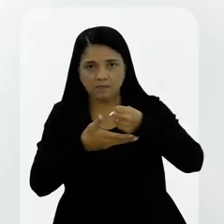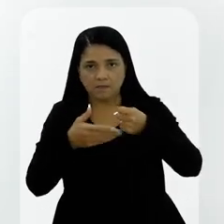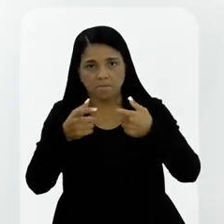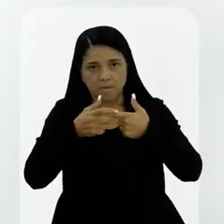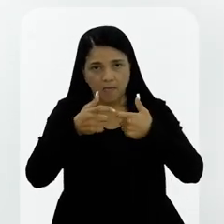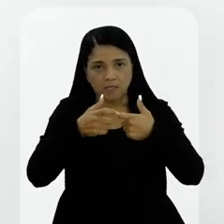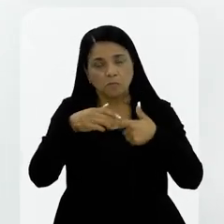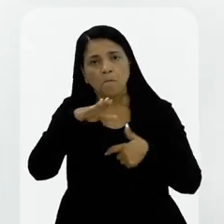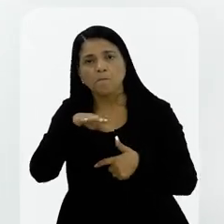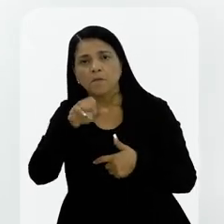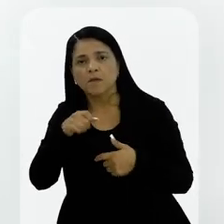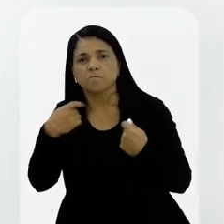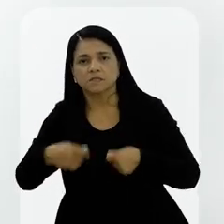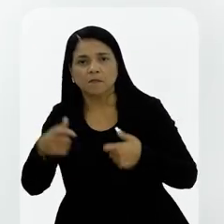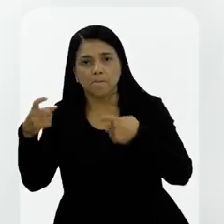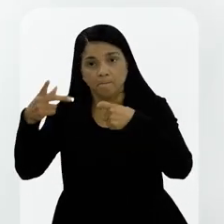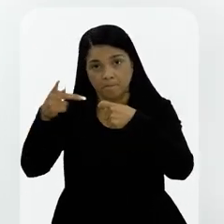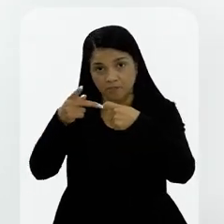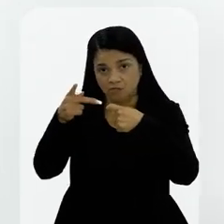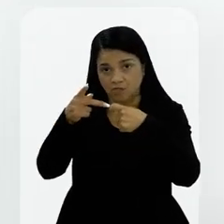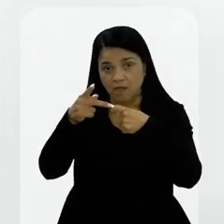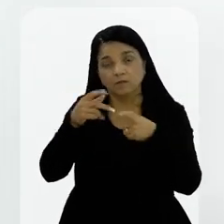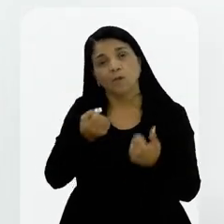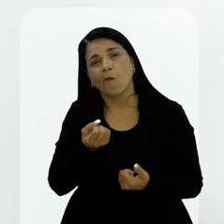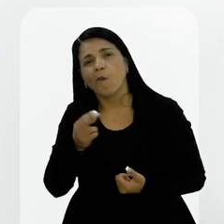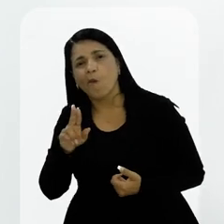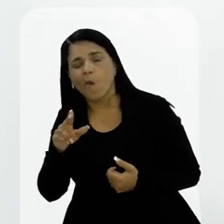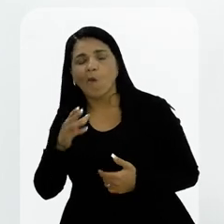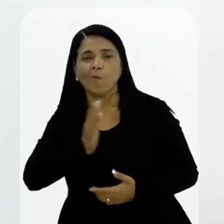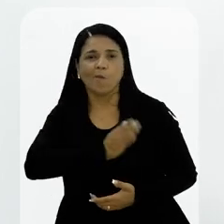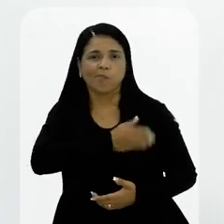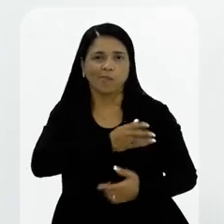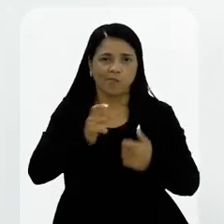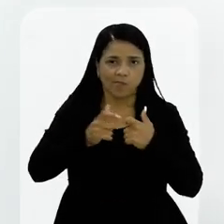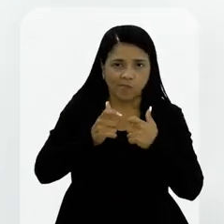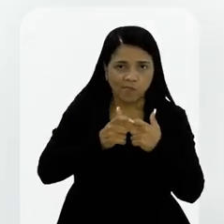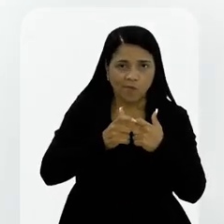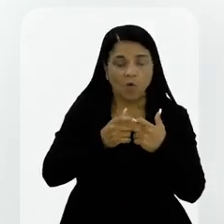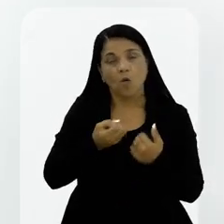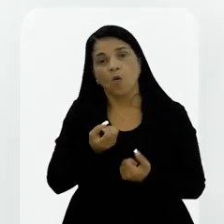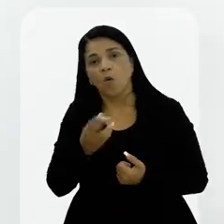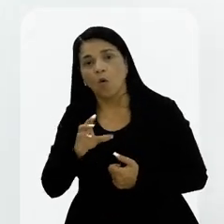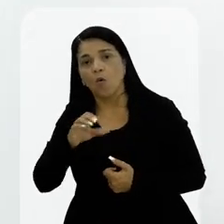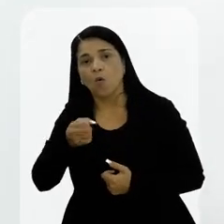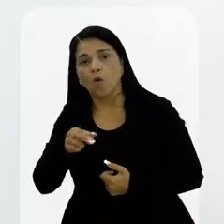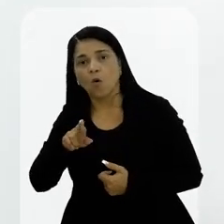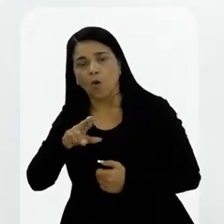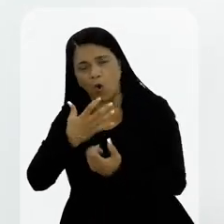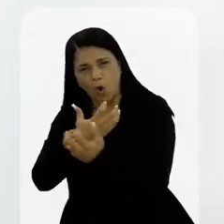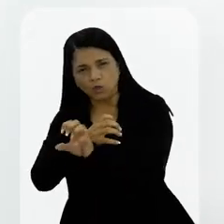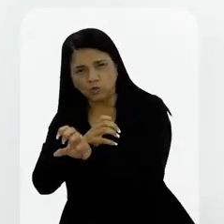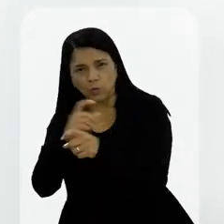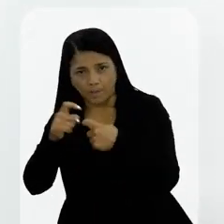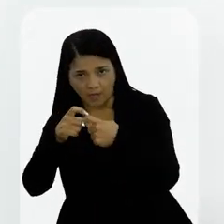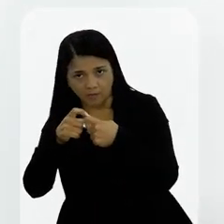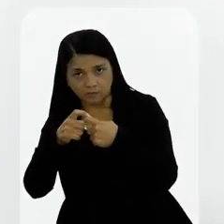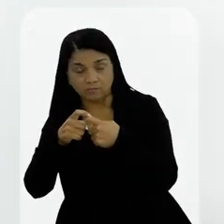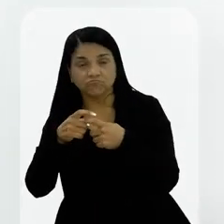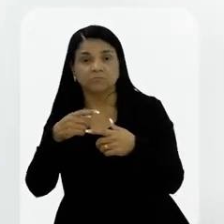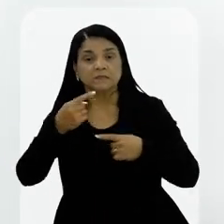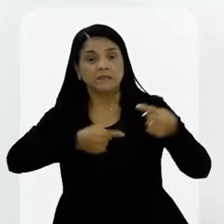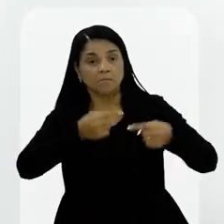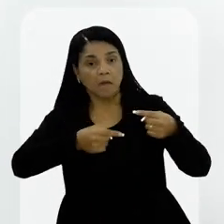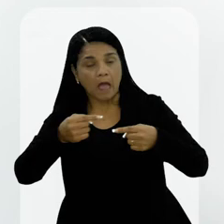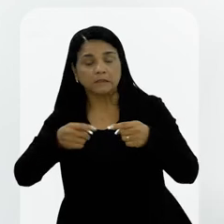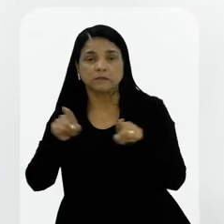precisa, por exemplo, a mãe precisa de um pediatra, alguém precisa de um cardiologista ou de um ortopedista, até o